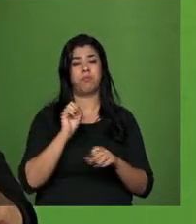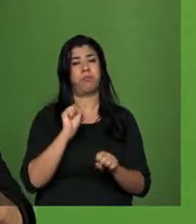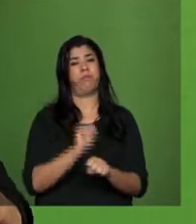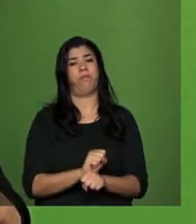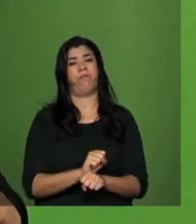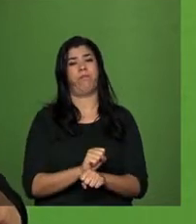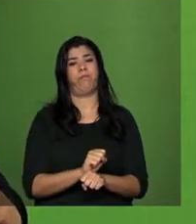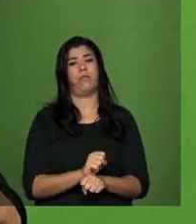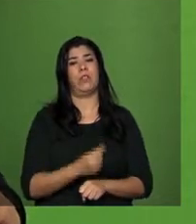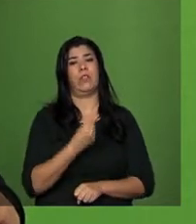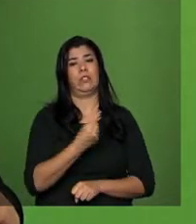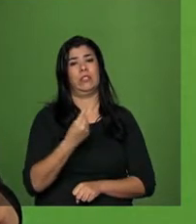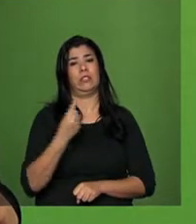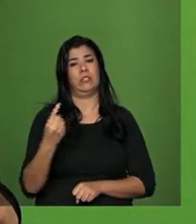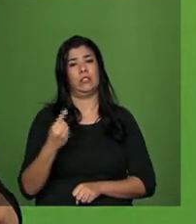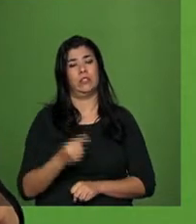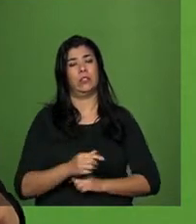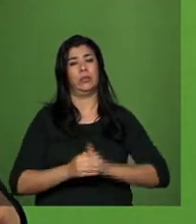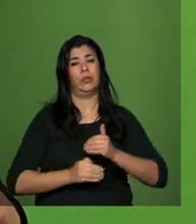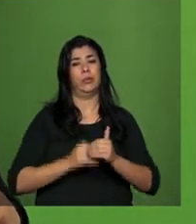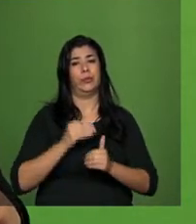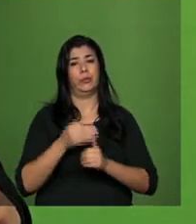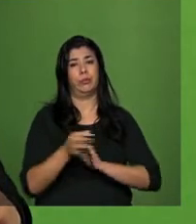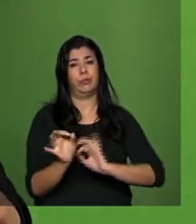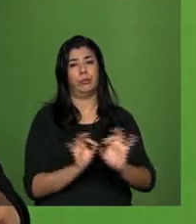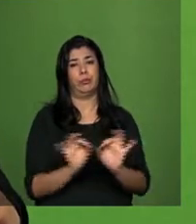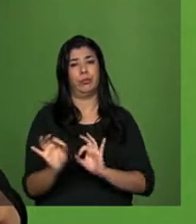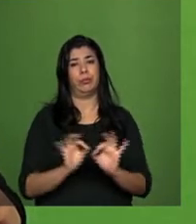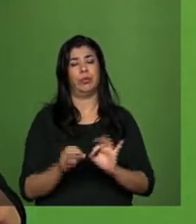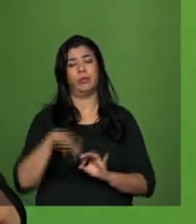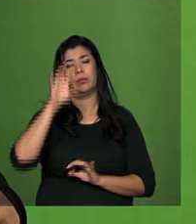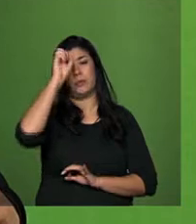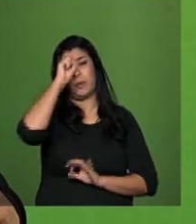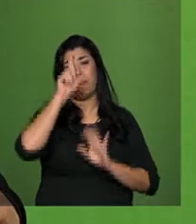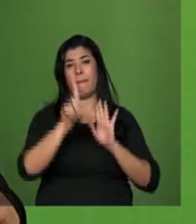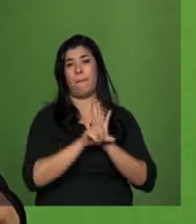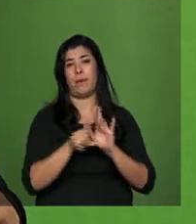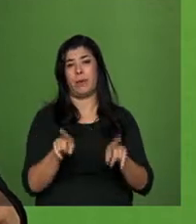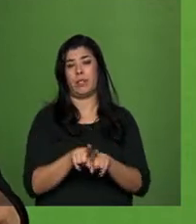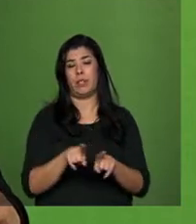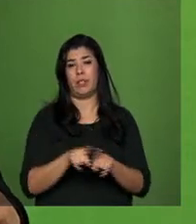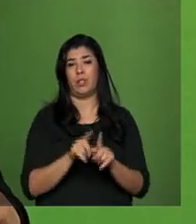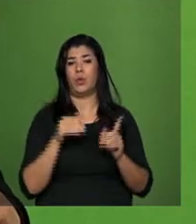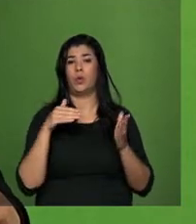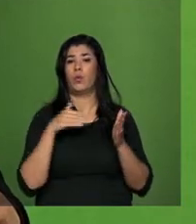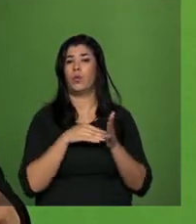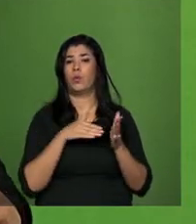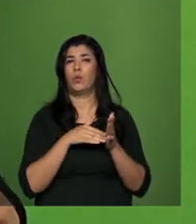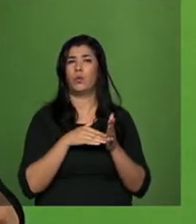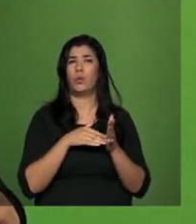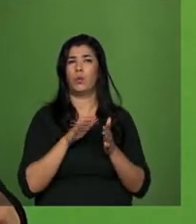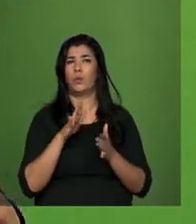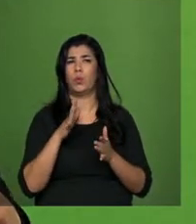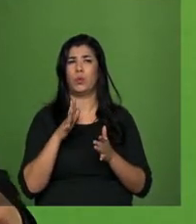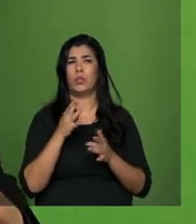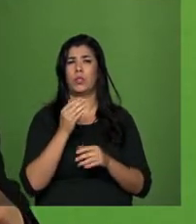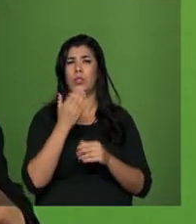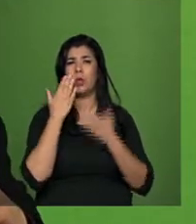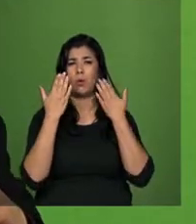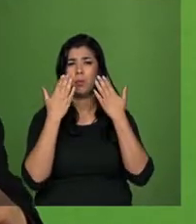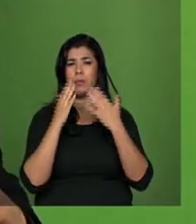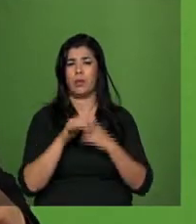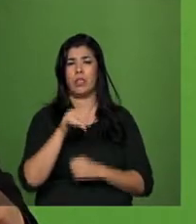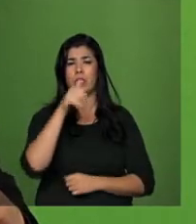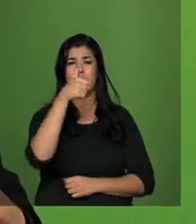foram absolutamente importantes para o aprendizado da lei. e mesmo nos últimos, nós temos hoje cerca de